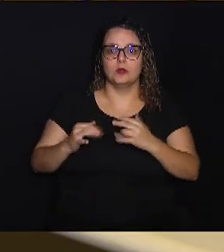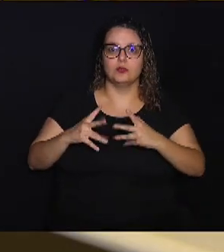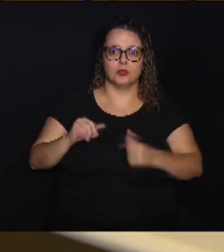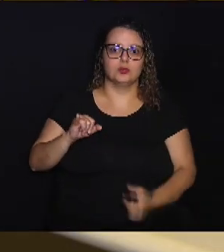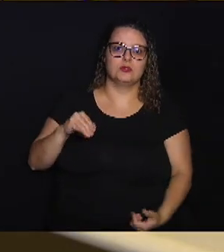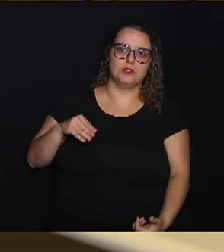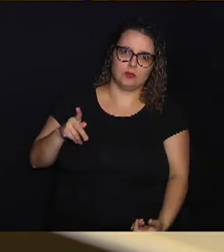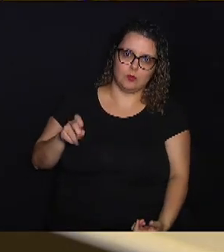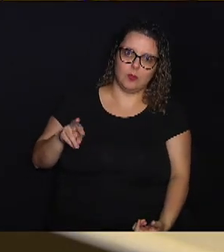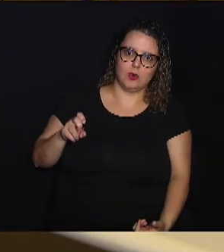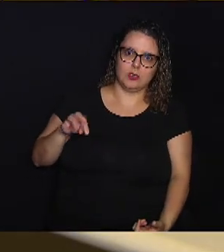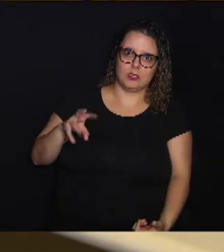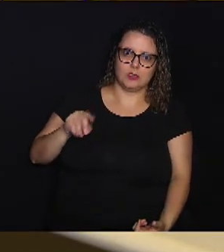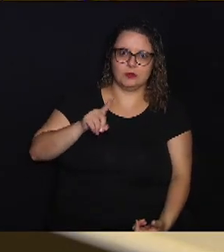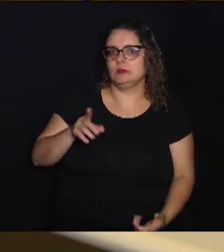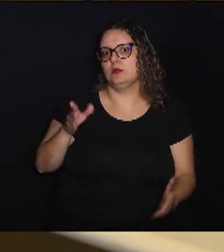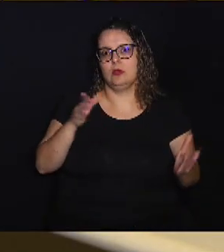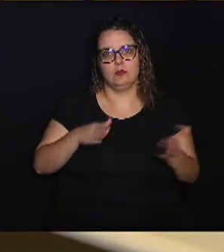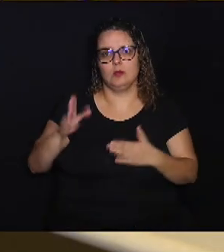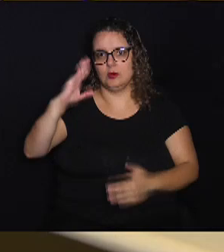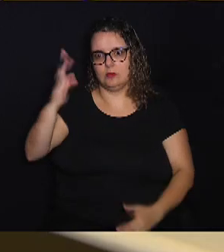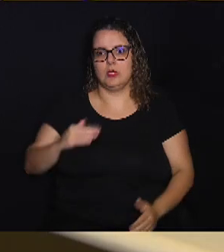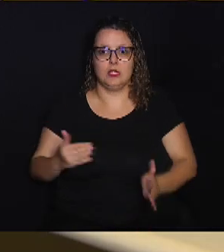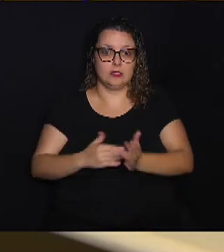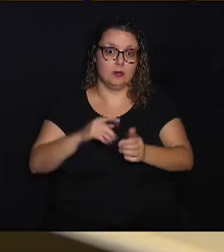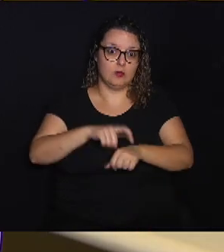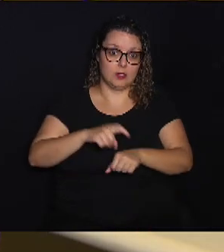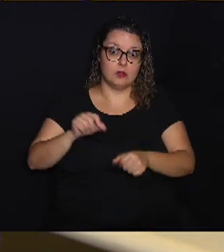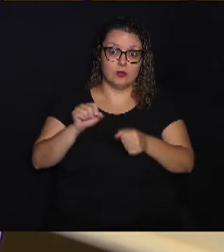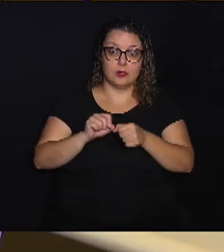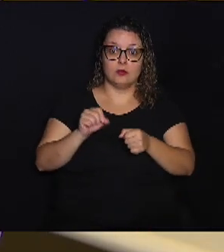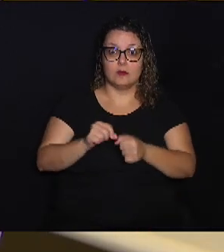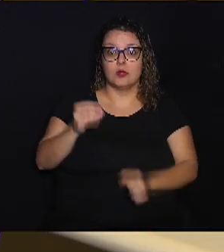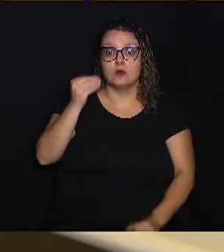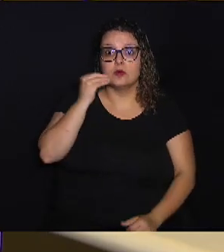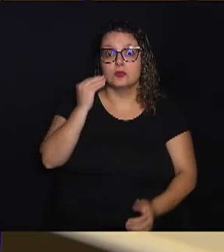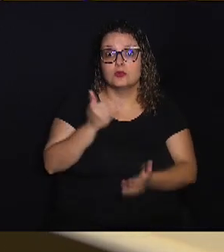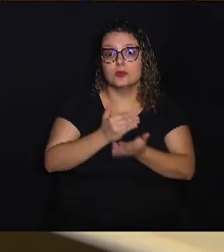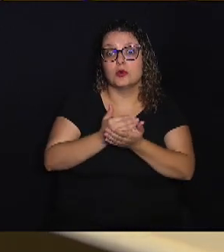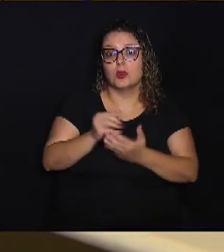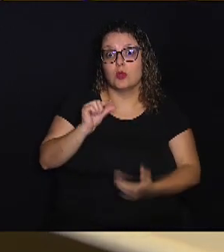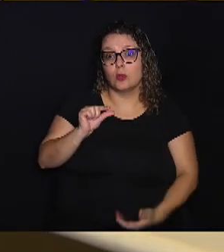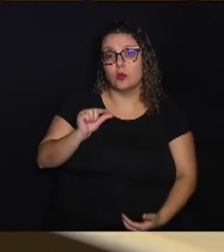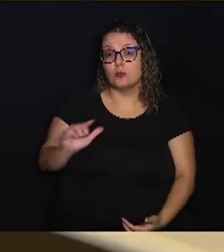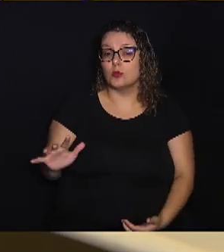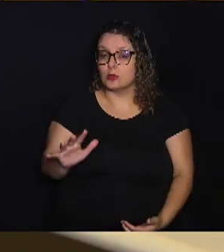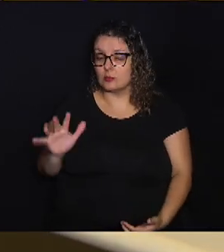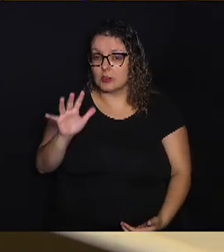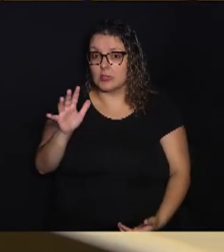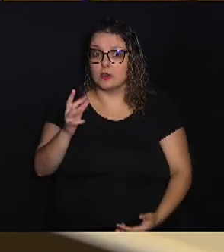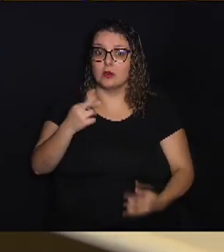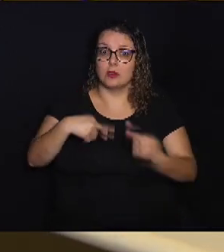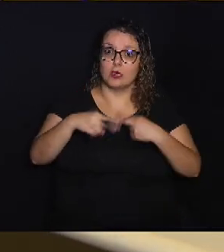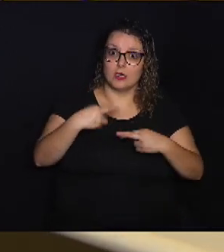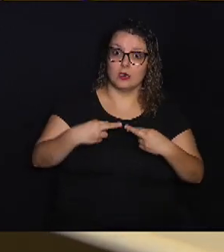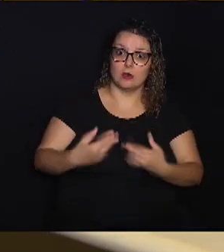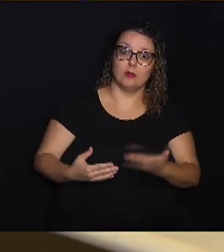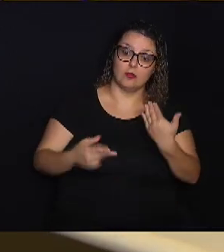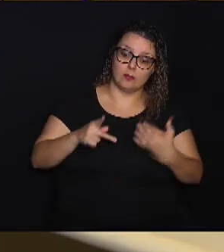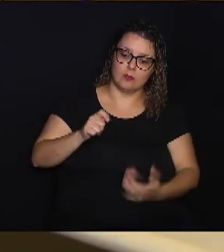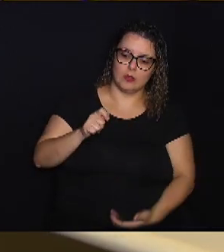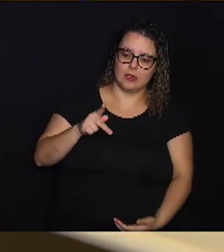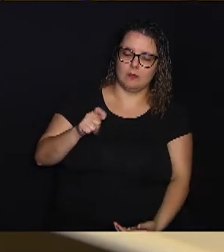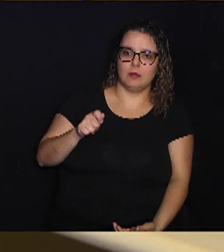não são produzidos no Brasil até o momento, o que faz com que o teste de início é um pouquinho mais custoso em relação ao que era o Papa Nicolau.